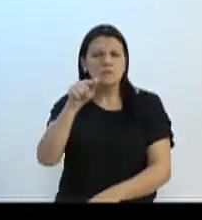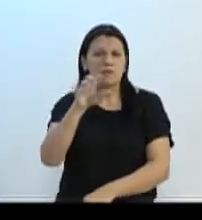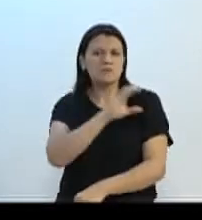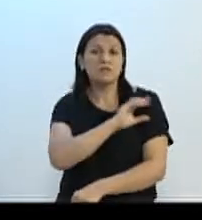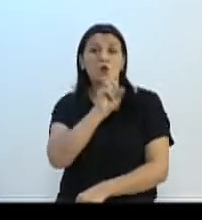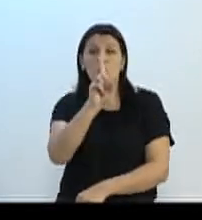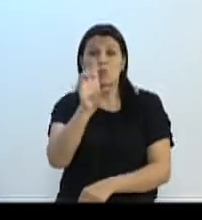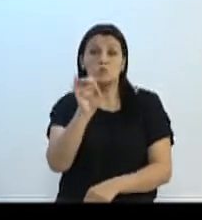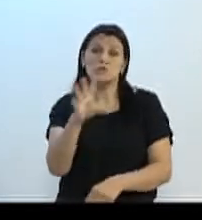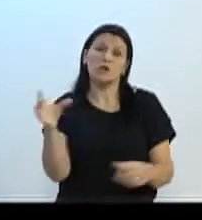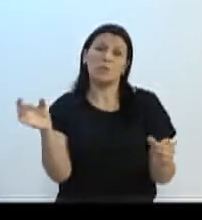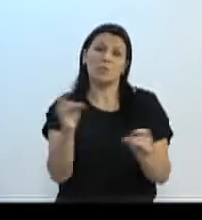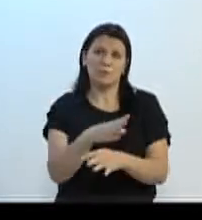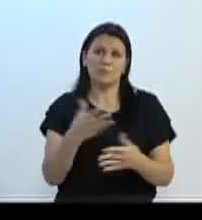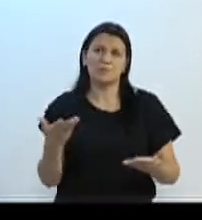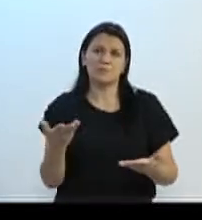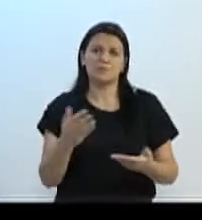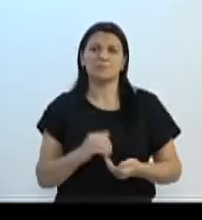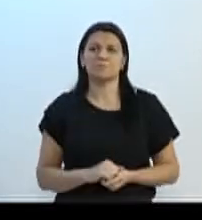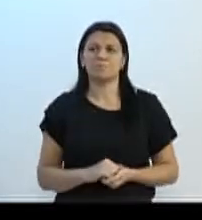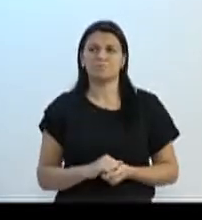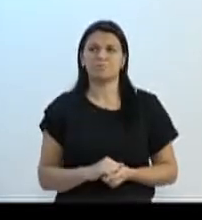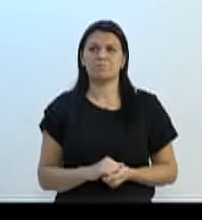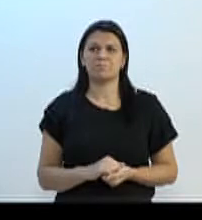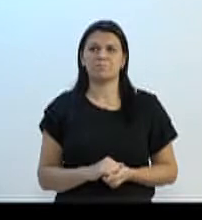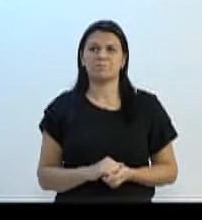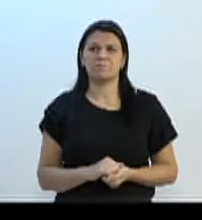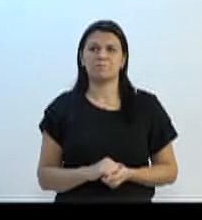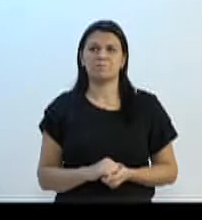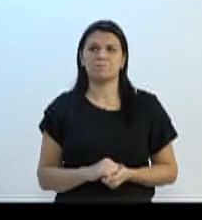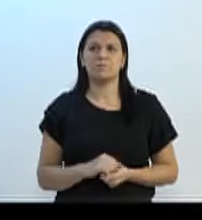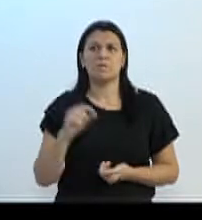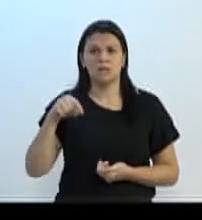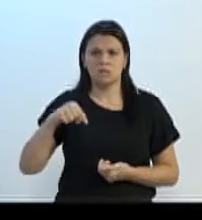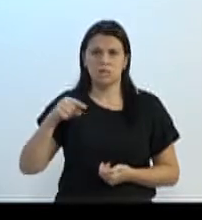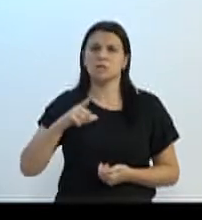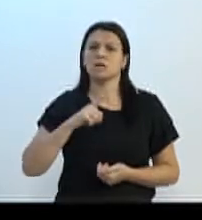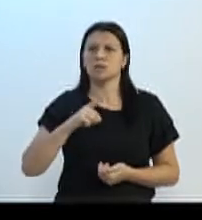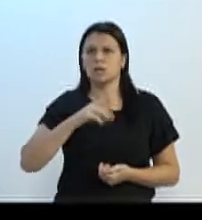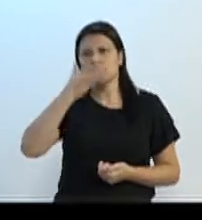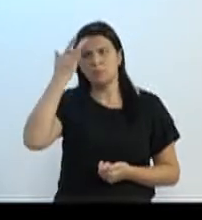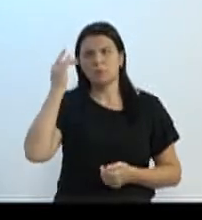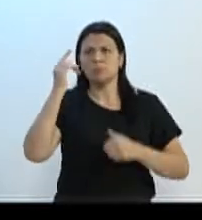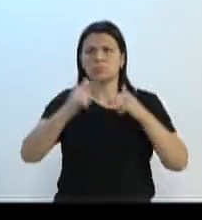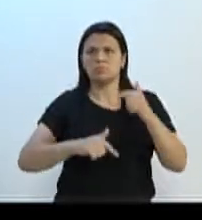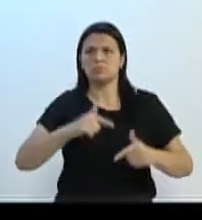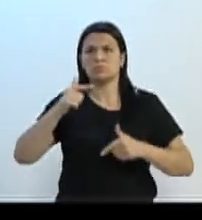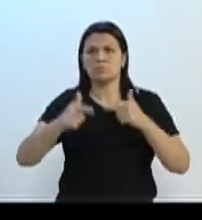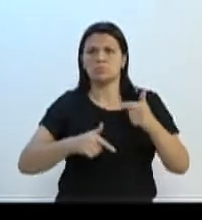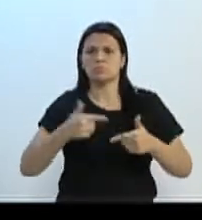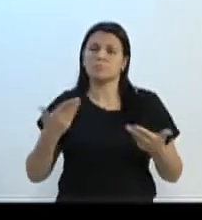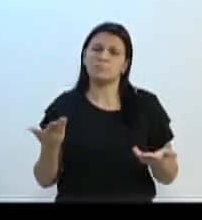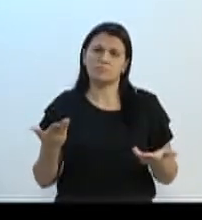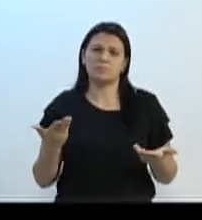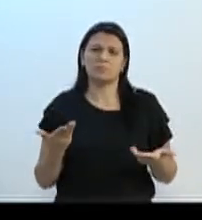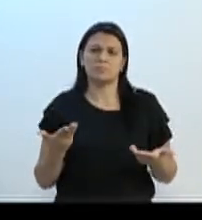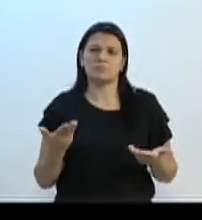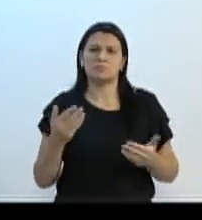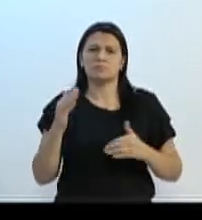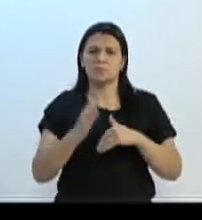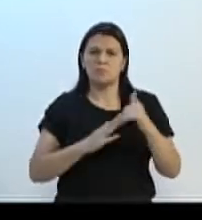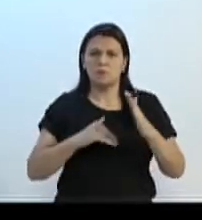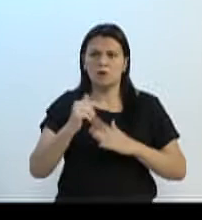entregue até o momento, neste CI aqui tem trabalhadores neste momento trabalhando. Obviamente que as obras,